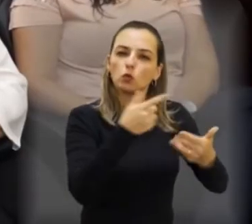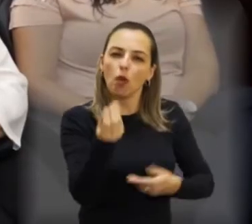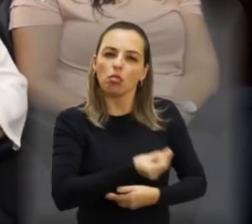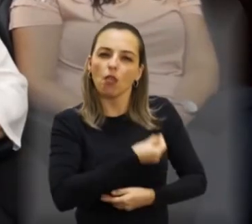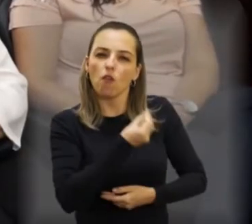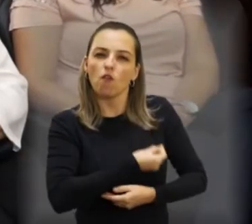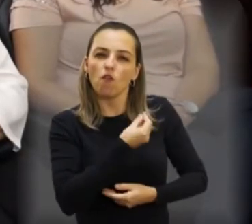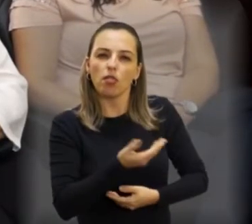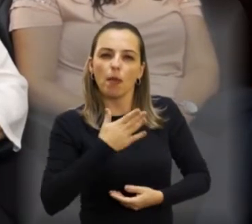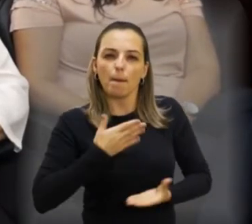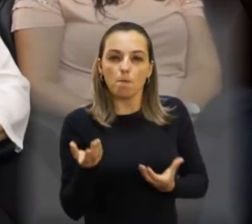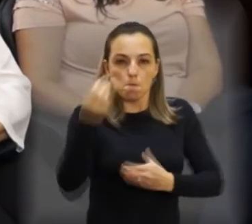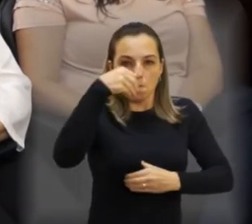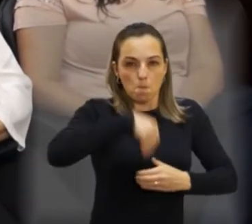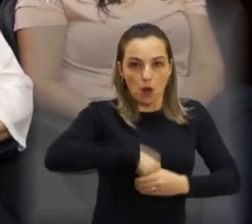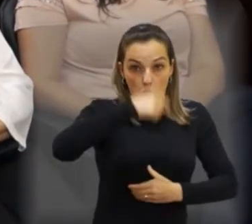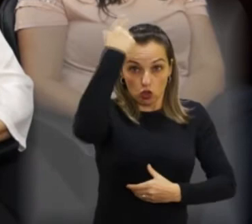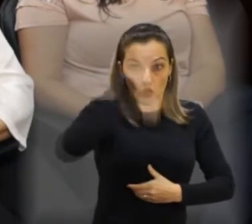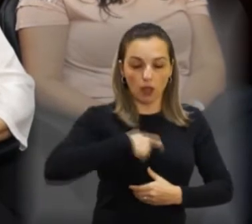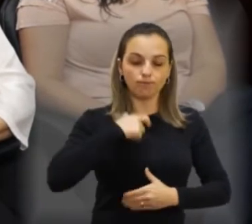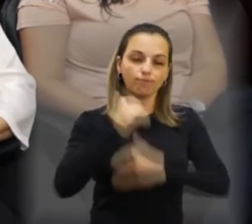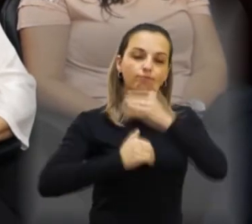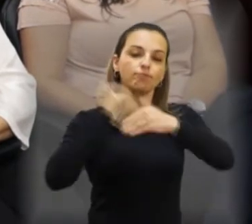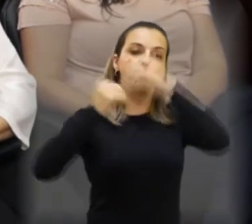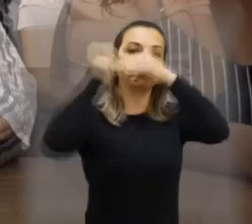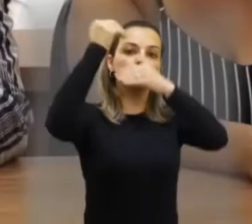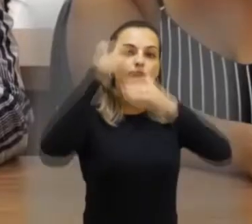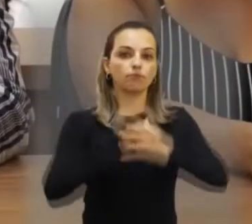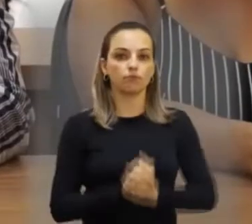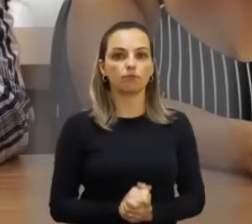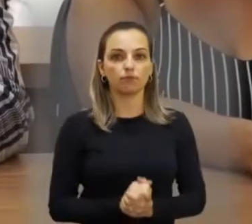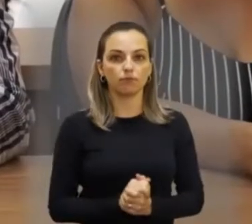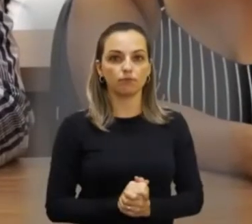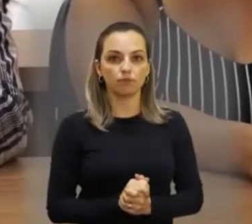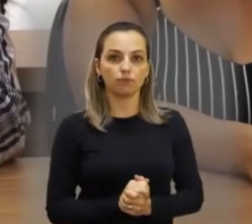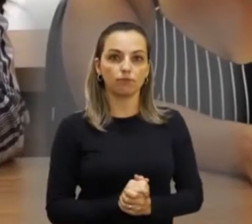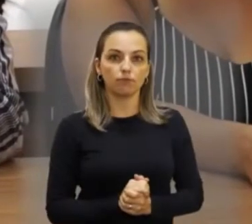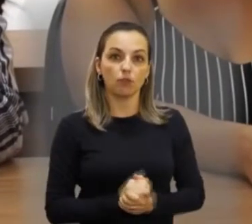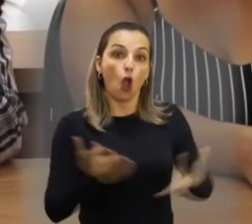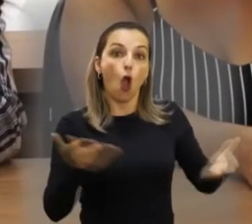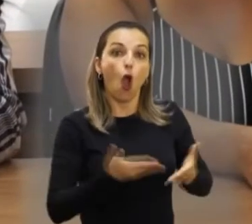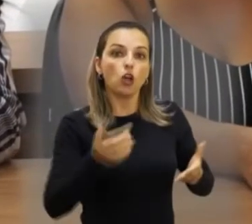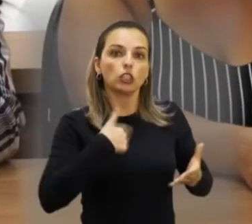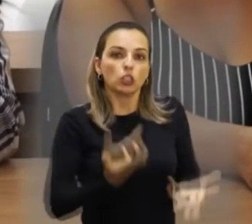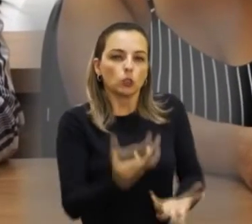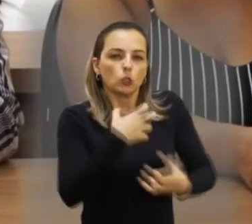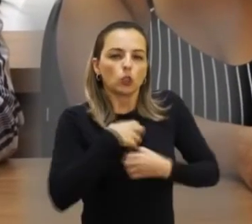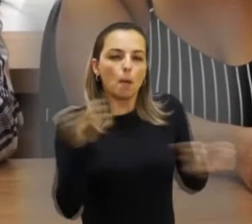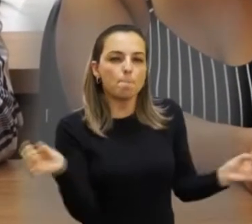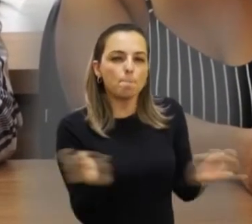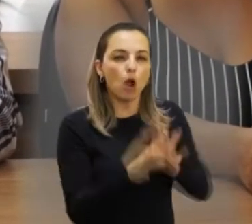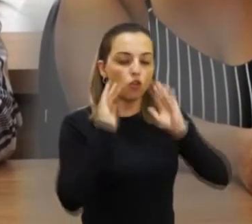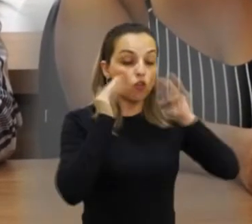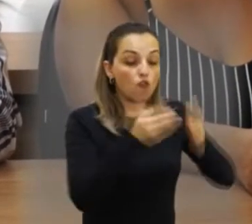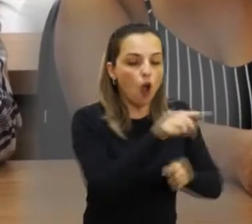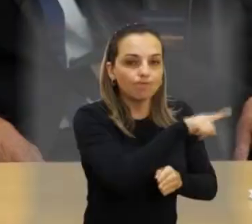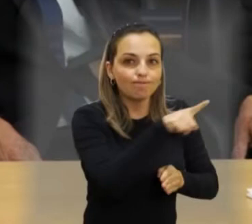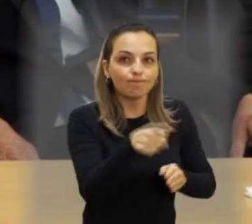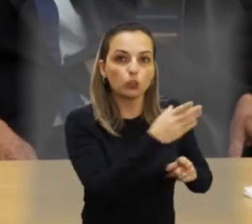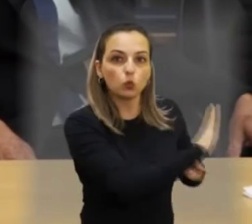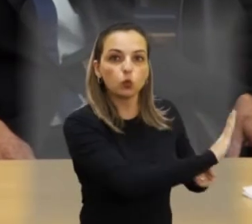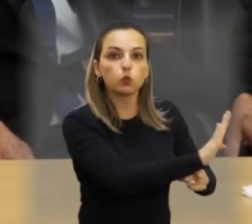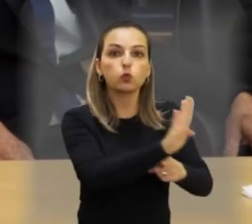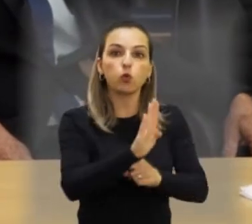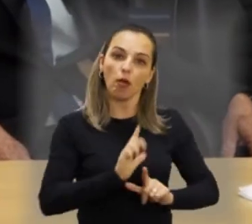participou, isso a gente veio trazendo, isso veio compondo a vida da gente. Hoje, eu me sinto muito mais preparado